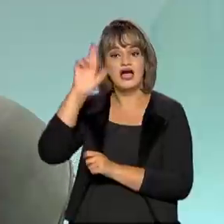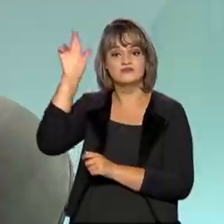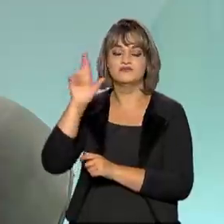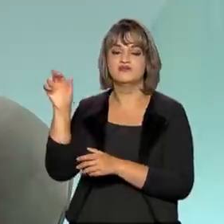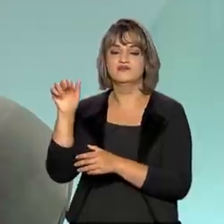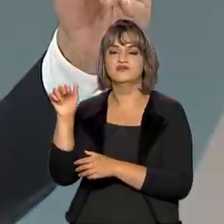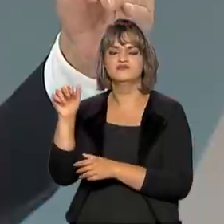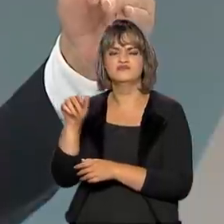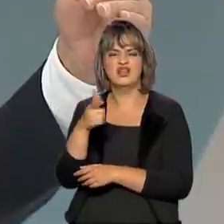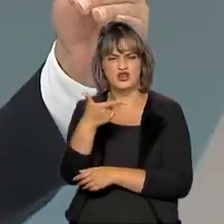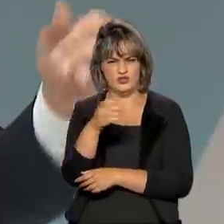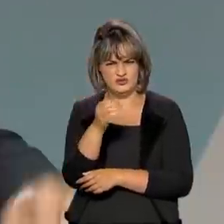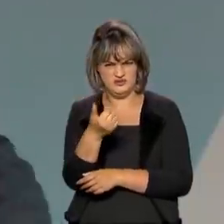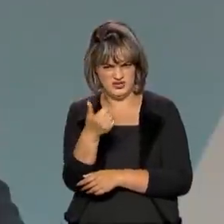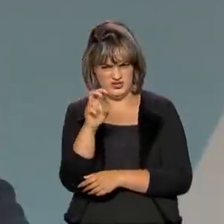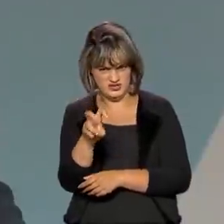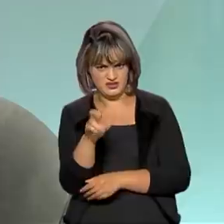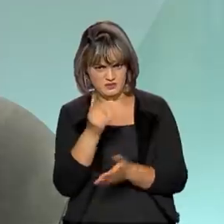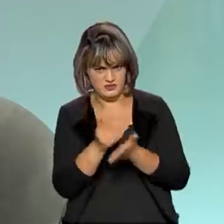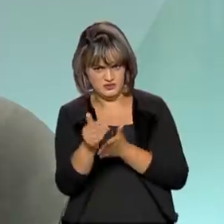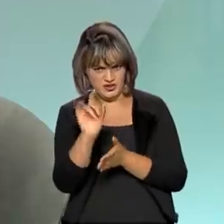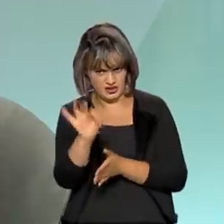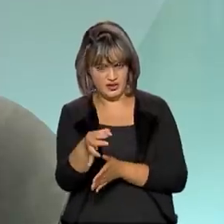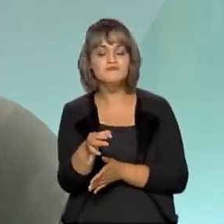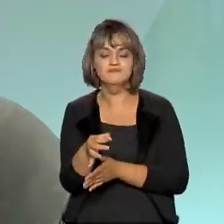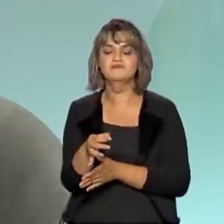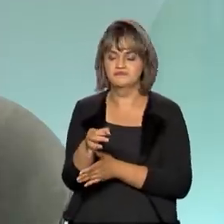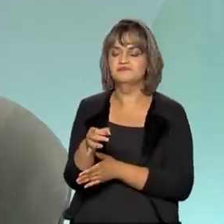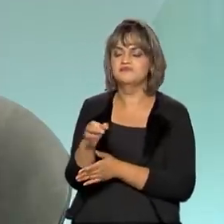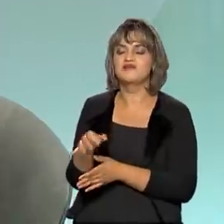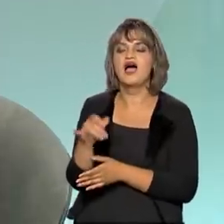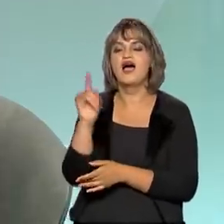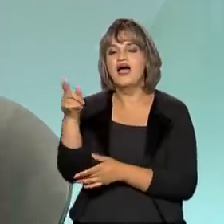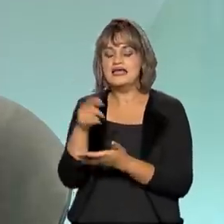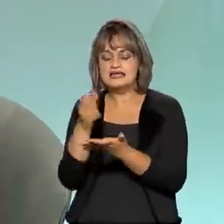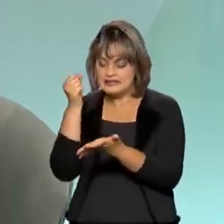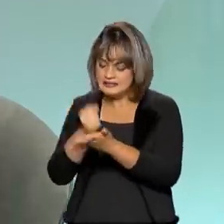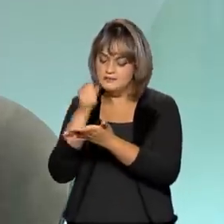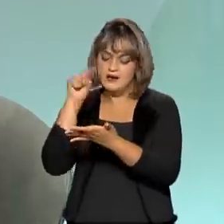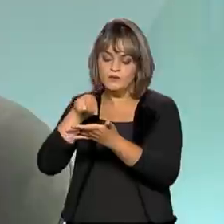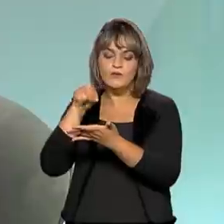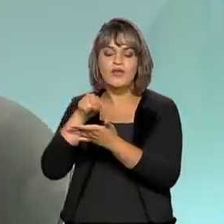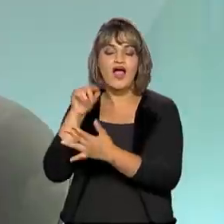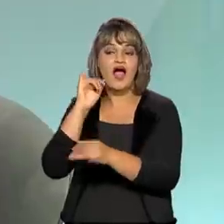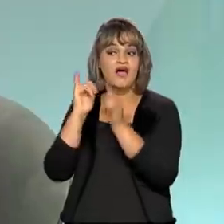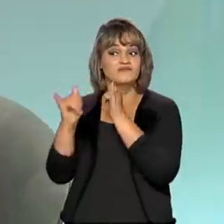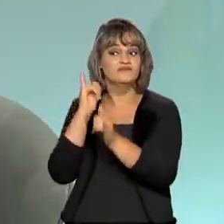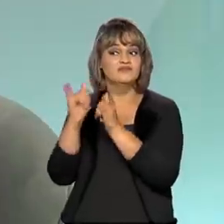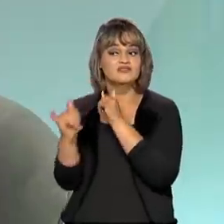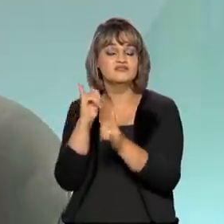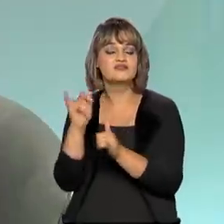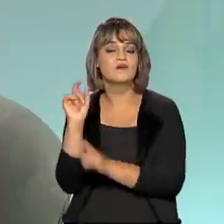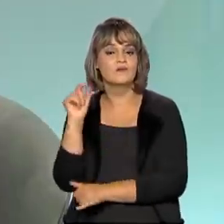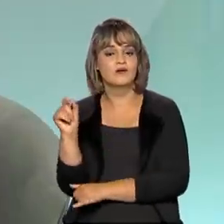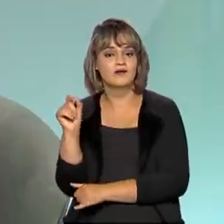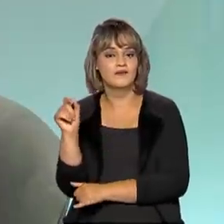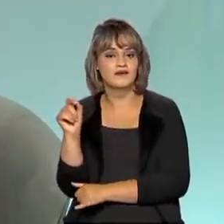Energia Elétrica. Desde 2015, né? Desde 2015. E ela tem uma das funções da bandeira, é sinalizar para o consumidor